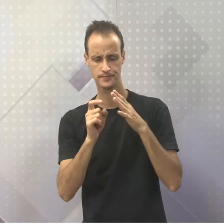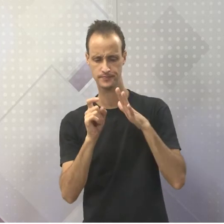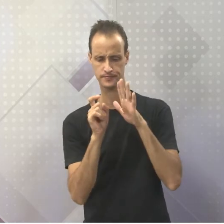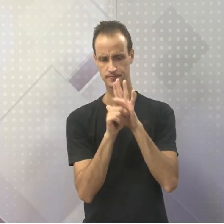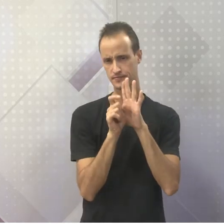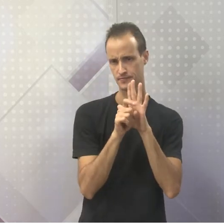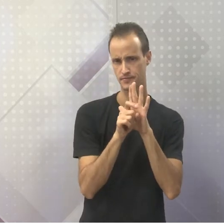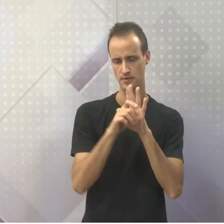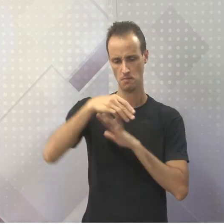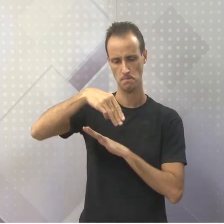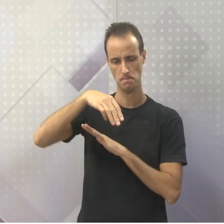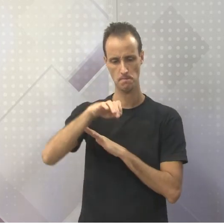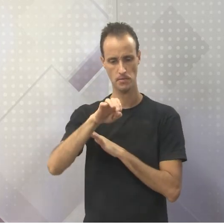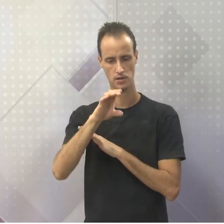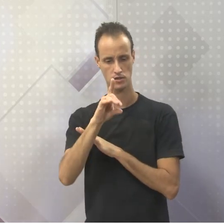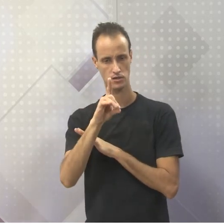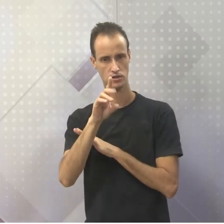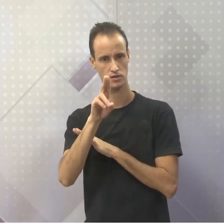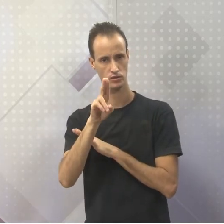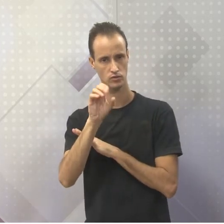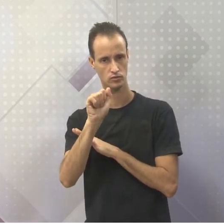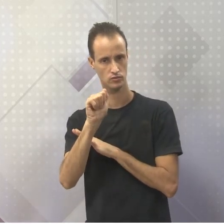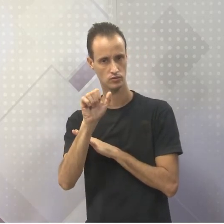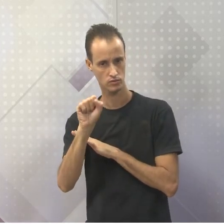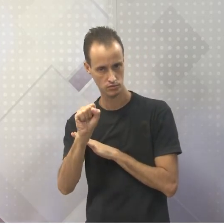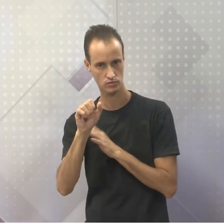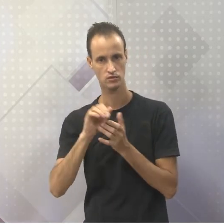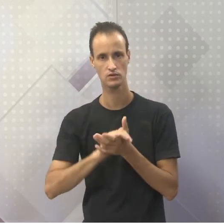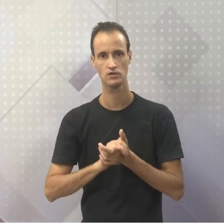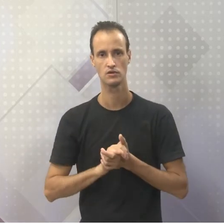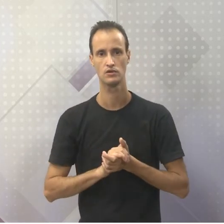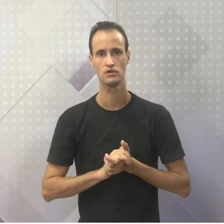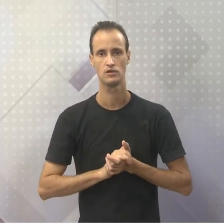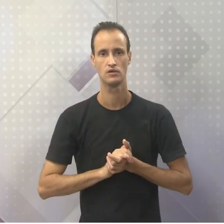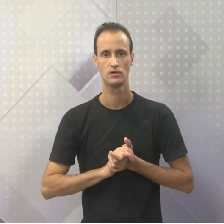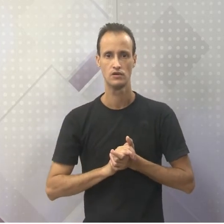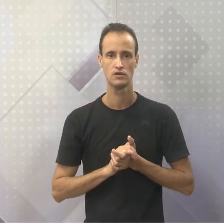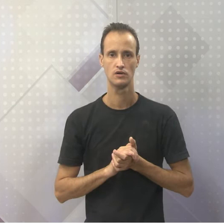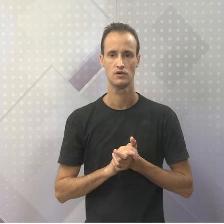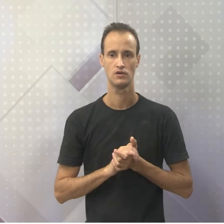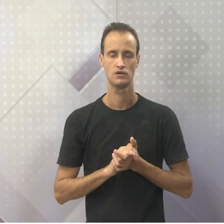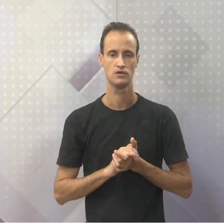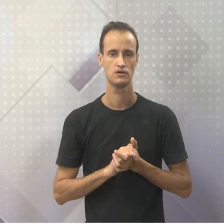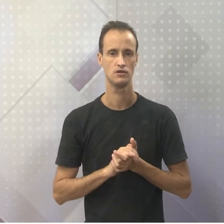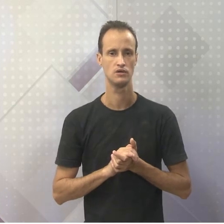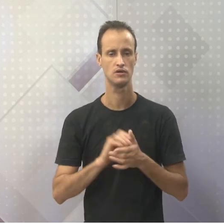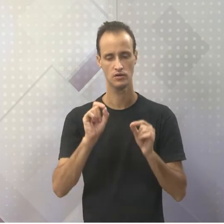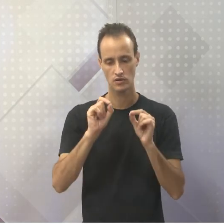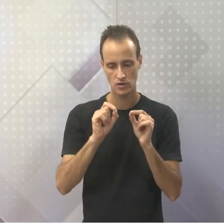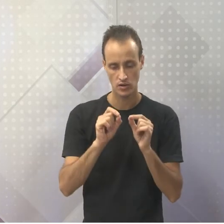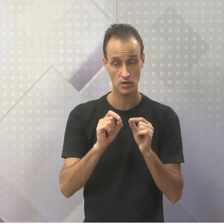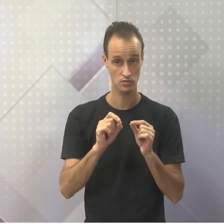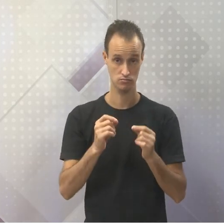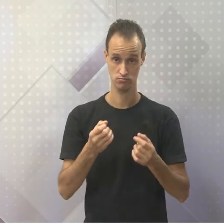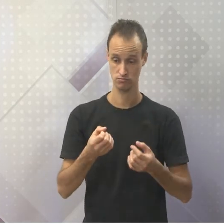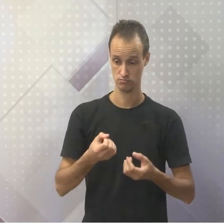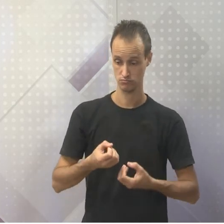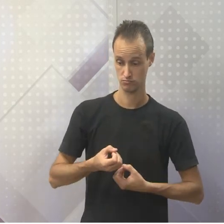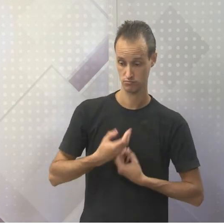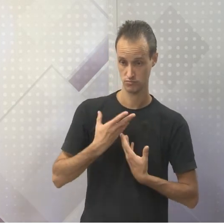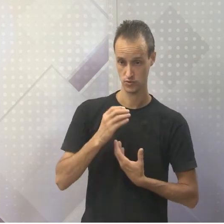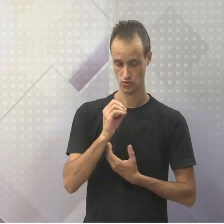Medusa? Existem várias versões, viu pessoal? Essa é uma das que eu achei para vocês. Segundo o poeta